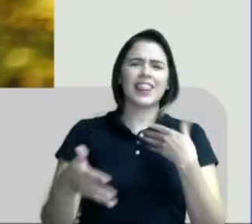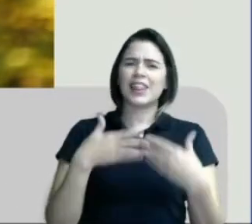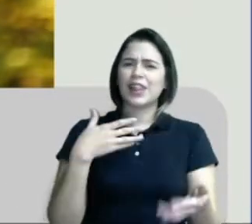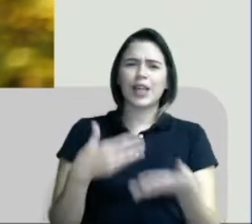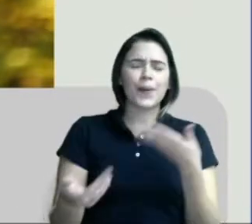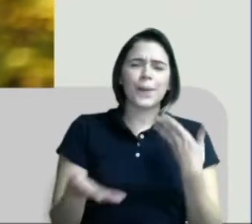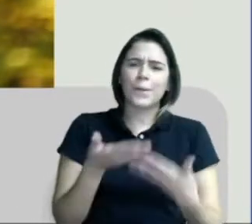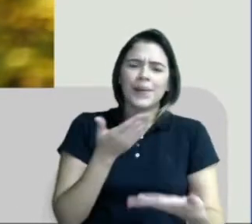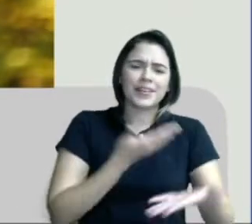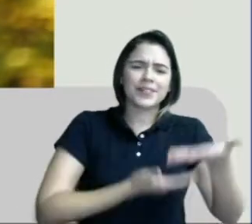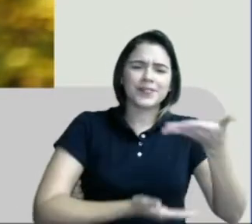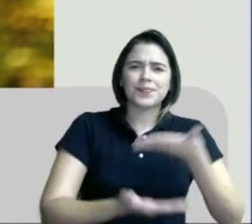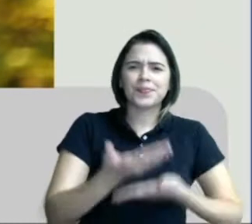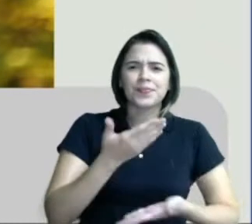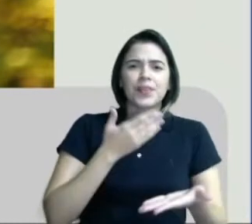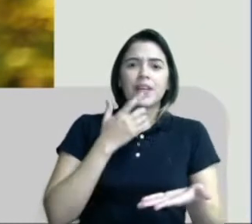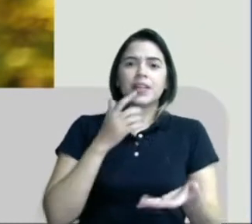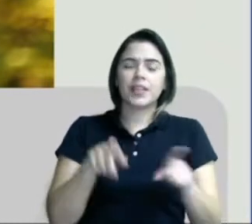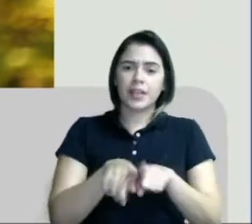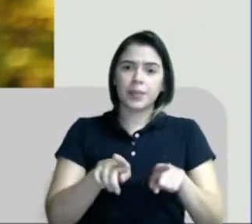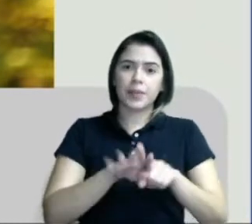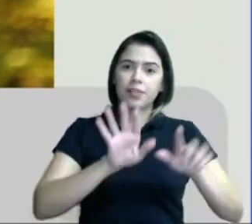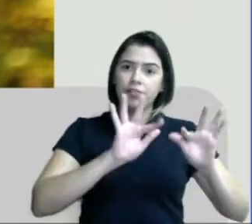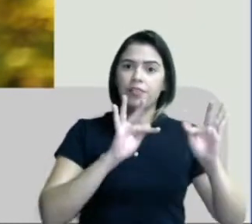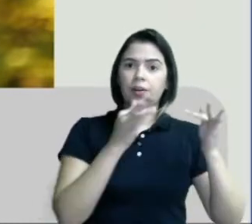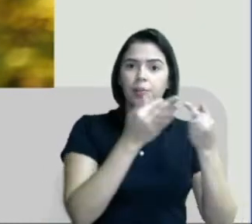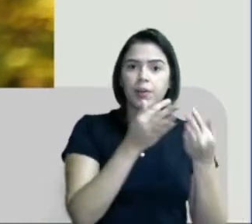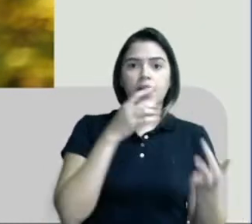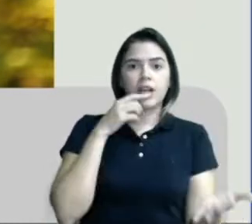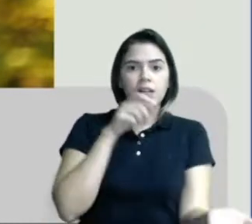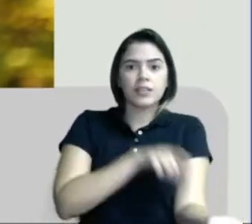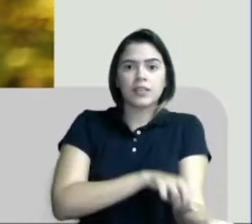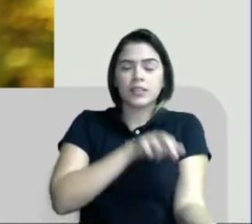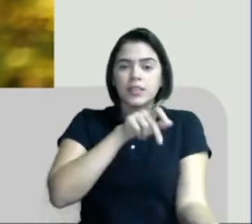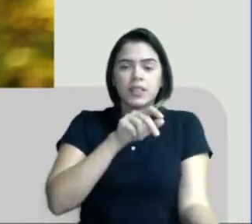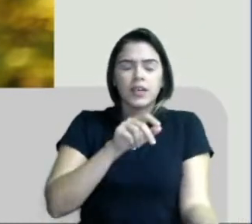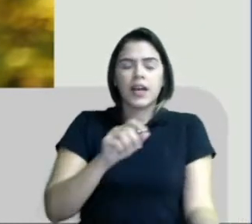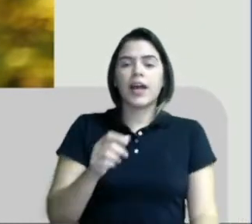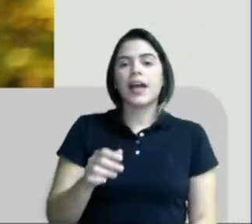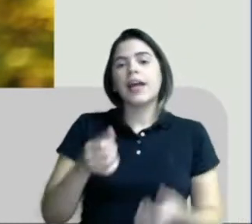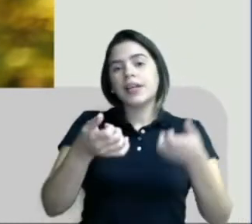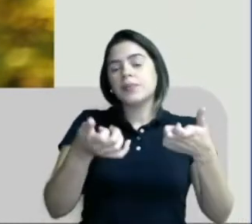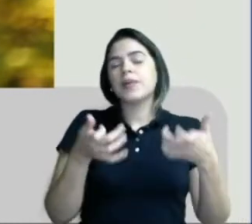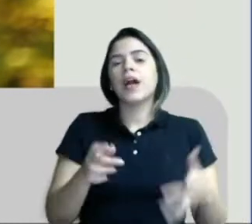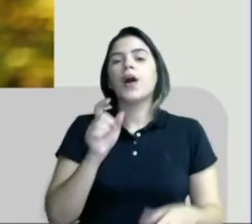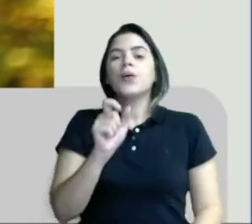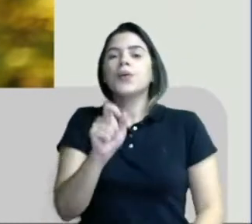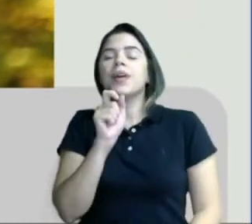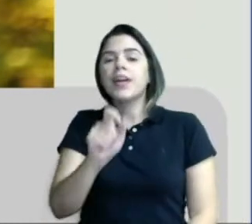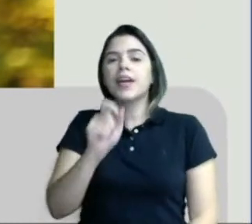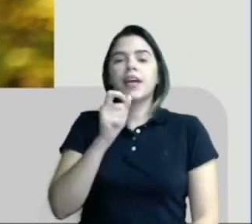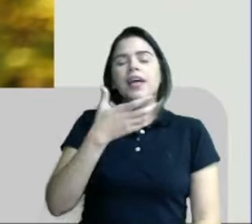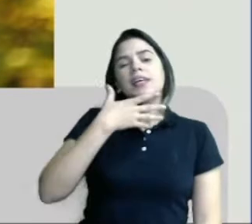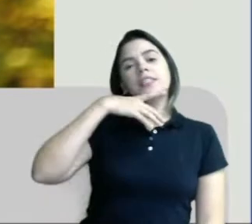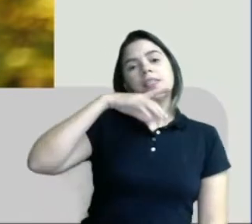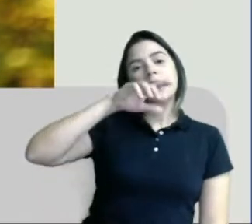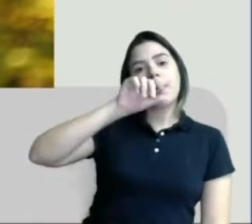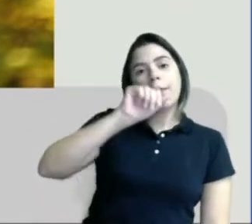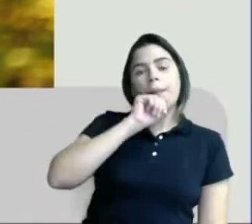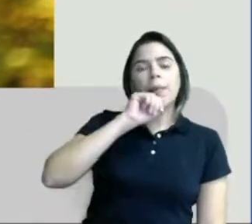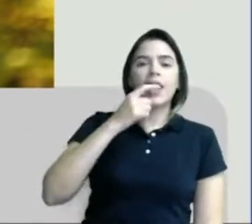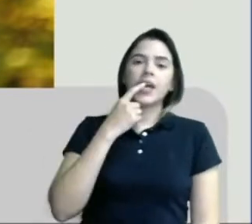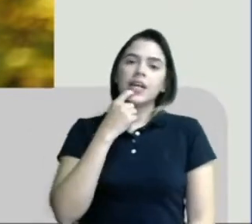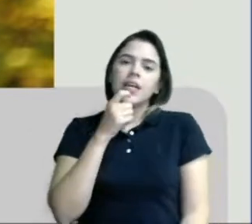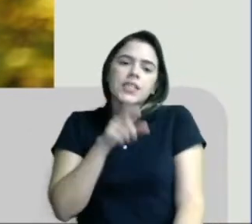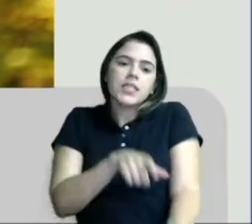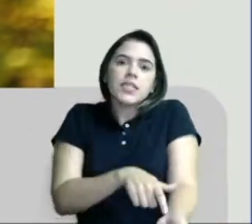dos laços com sanguíneos. Quer dizer, não importa se o papai é papai de